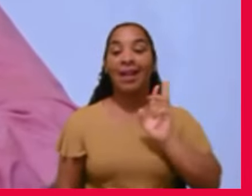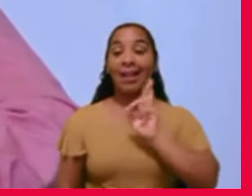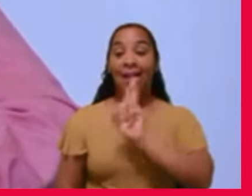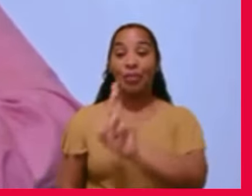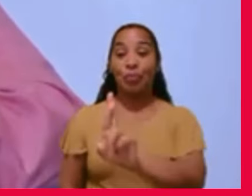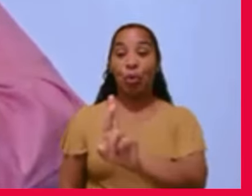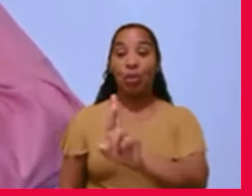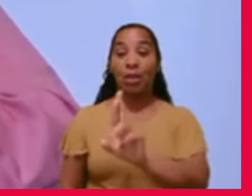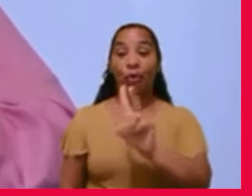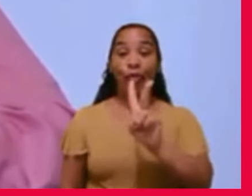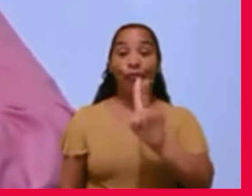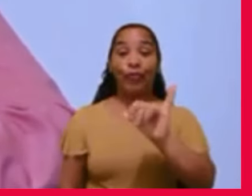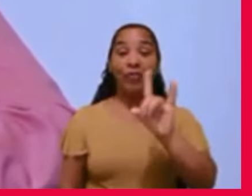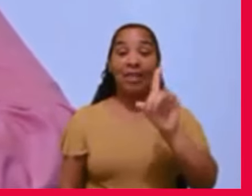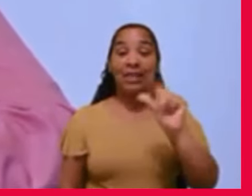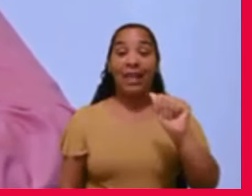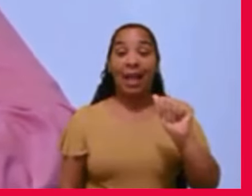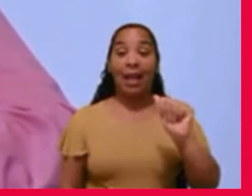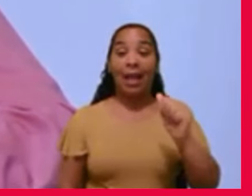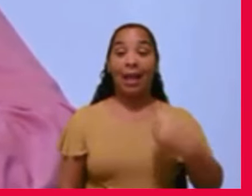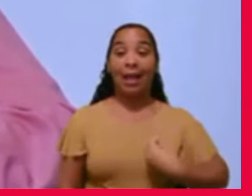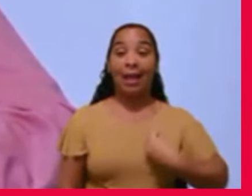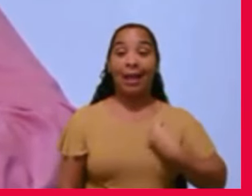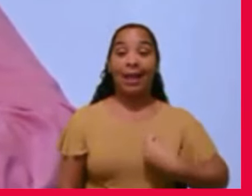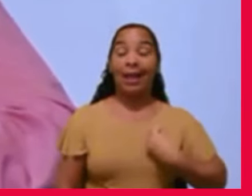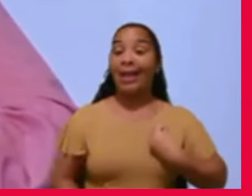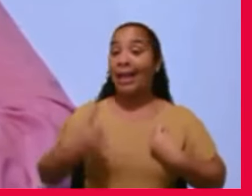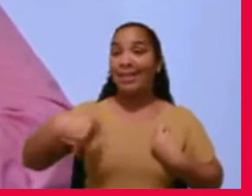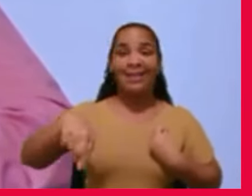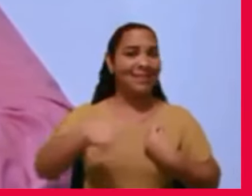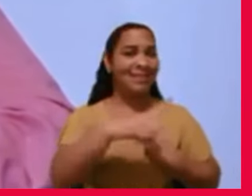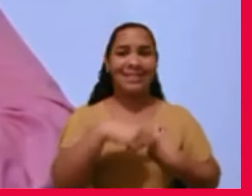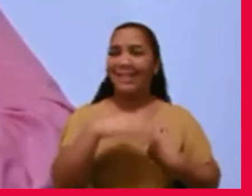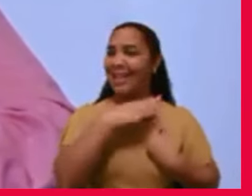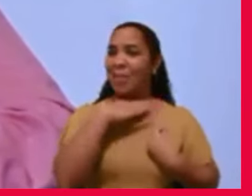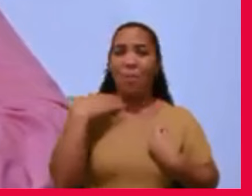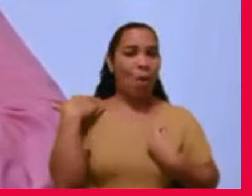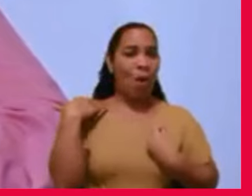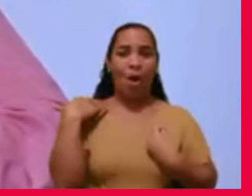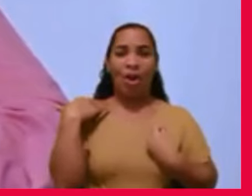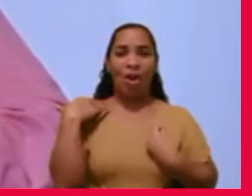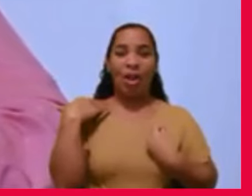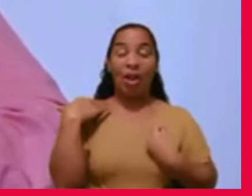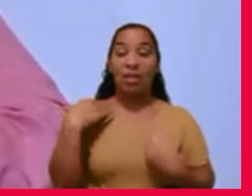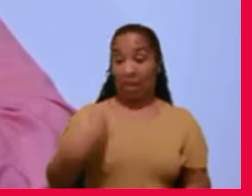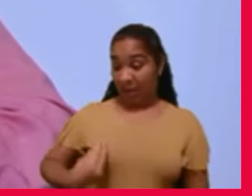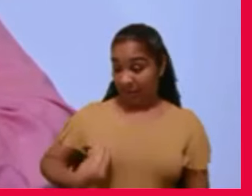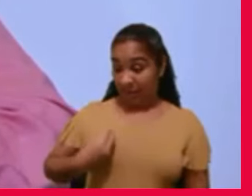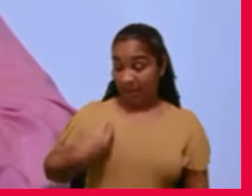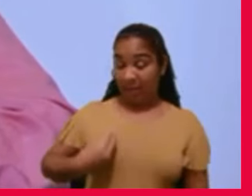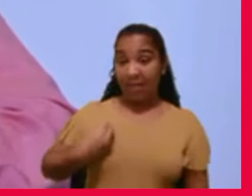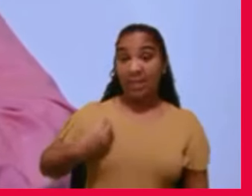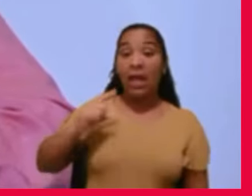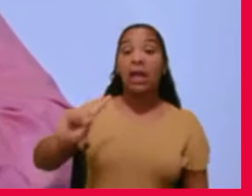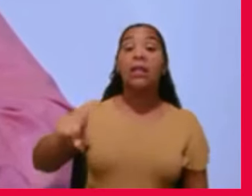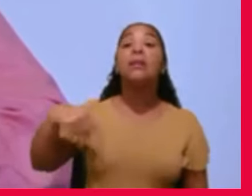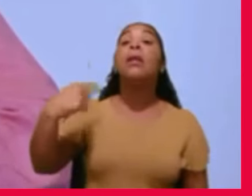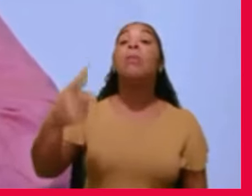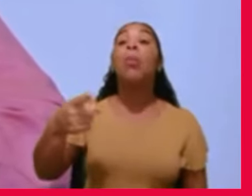porque ninguém morre. E depois da vida, o que é que acontece?